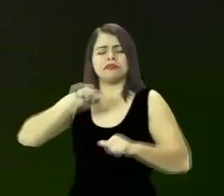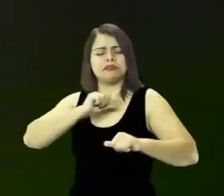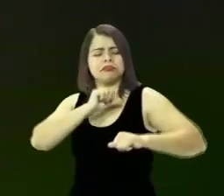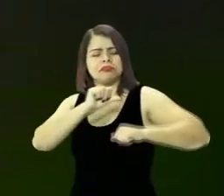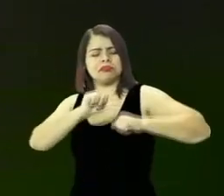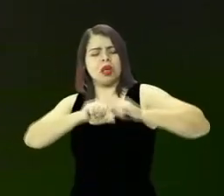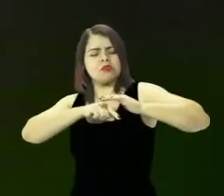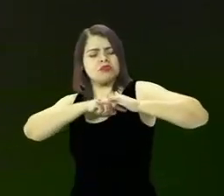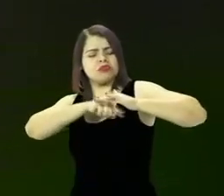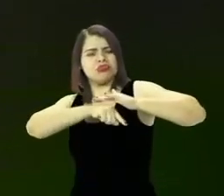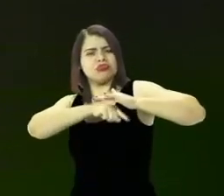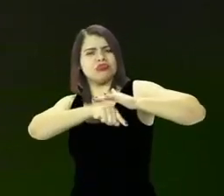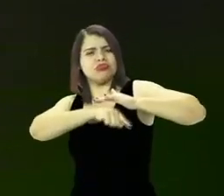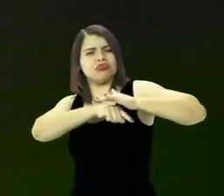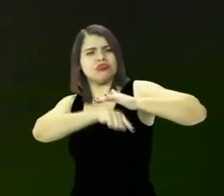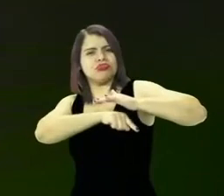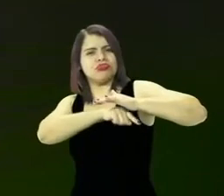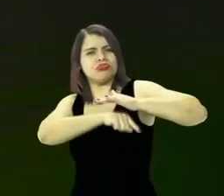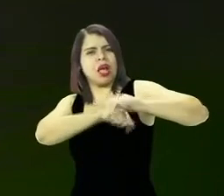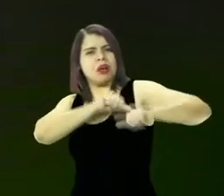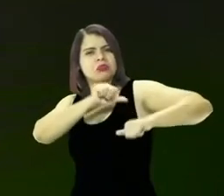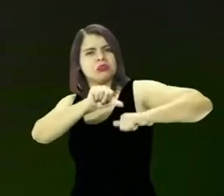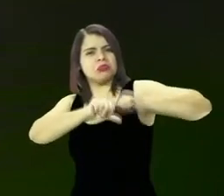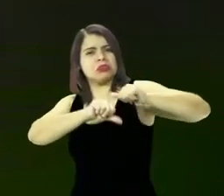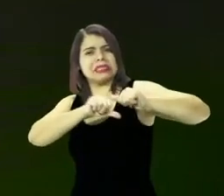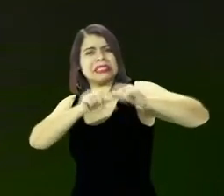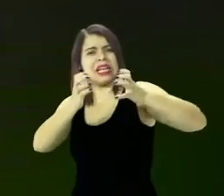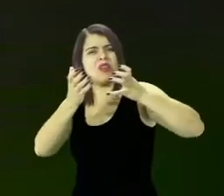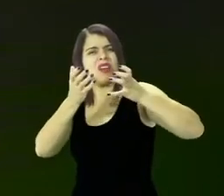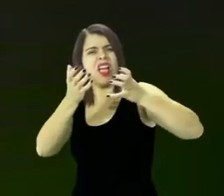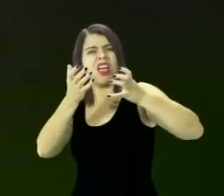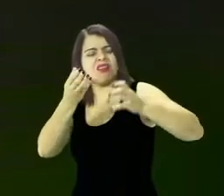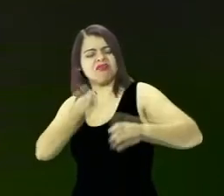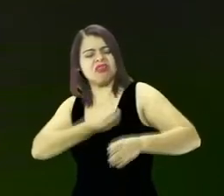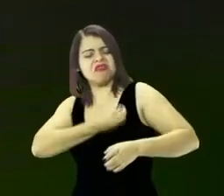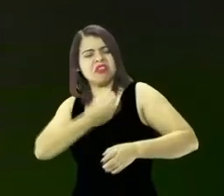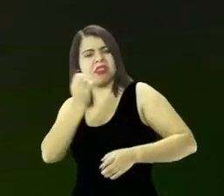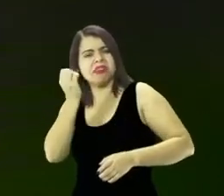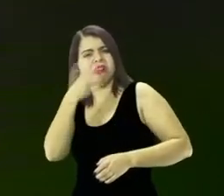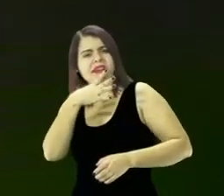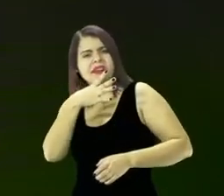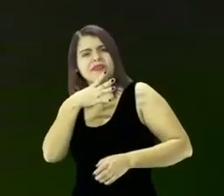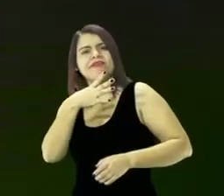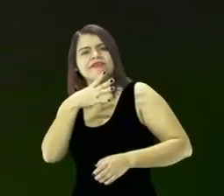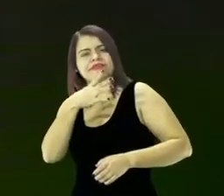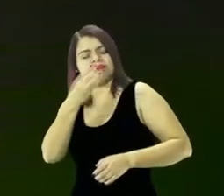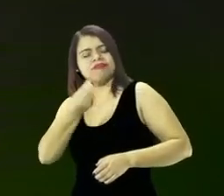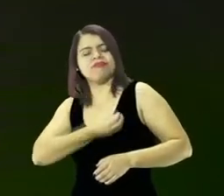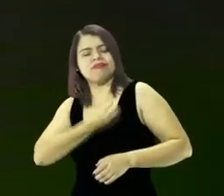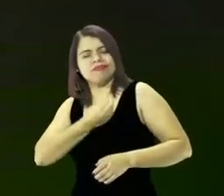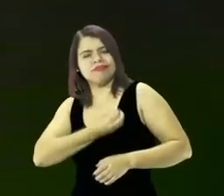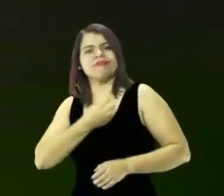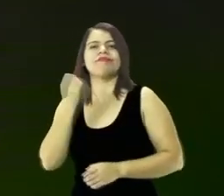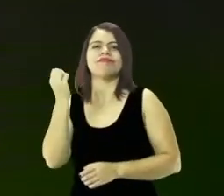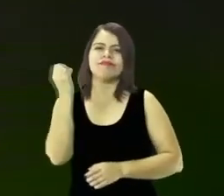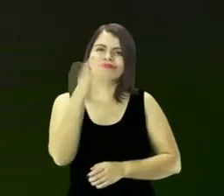o meu interior diga e eu quero um novo nascimento e uma vida nova